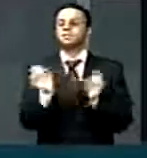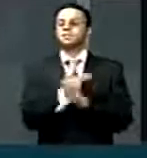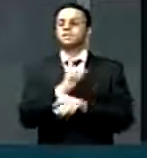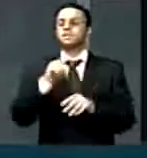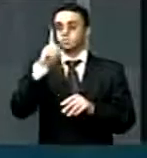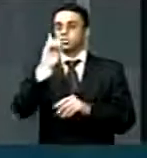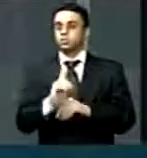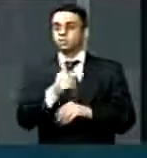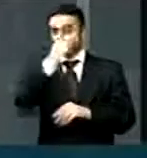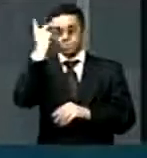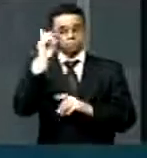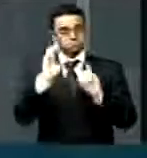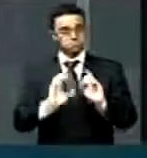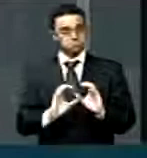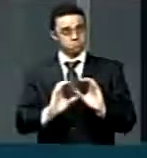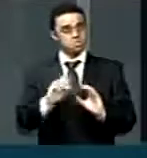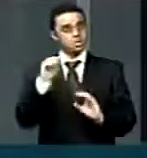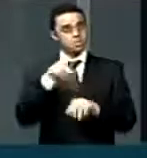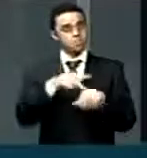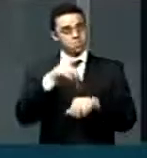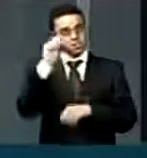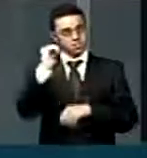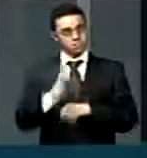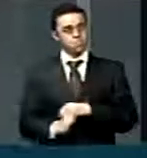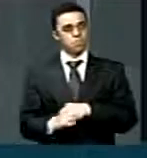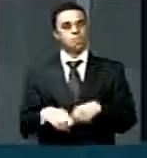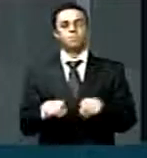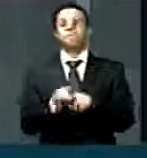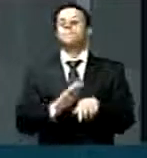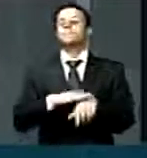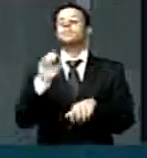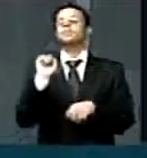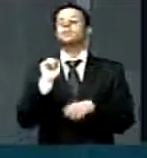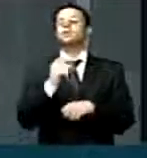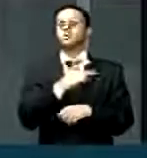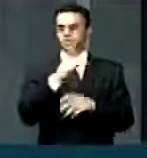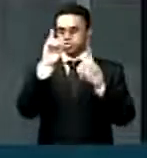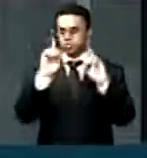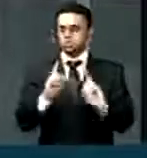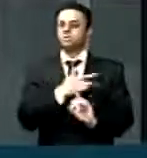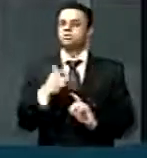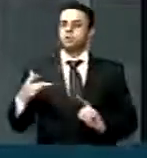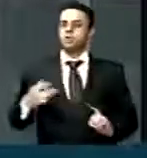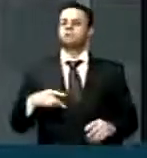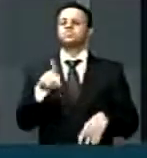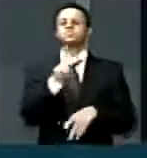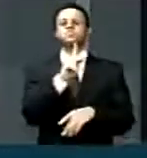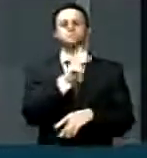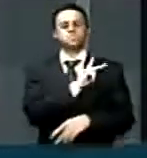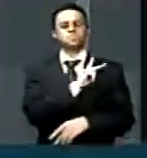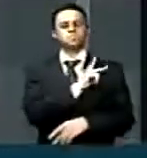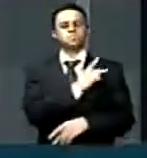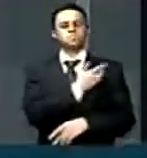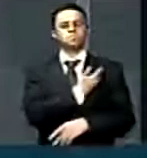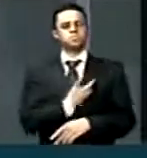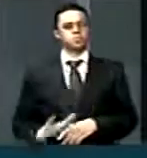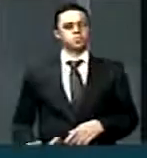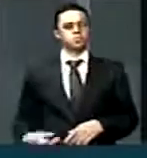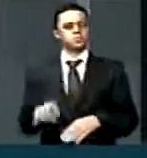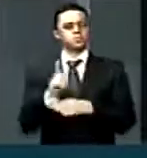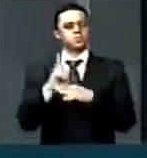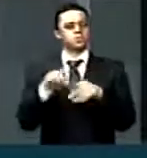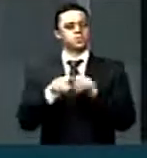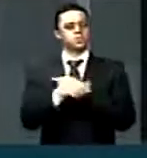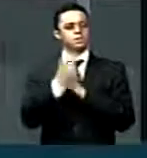direito do cidadão brasileiro, mais um direito à saúde pública, defendendo também os 10% da